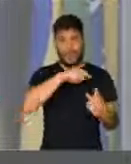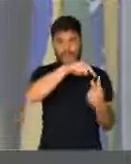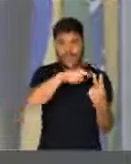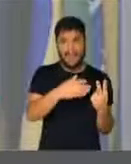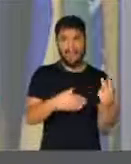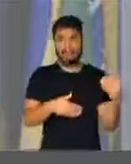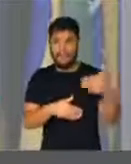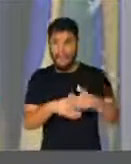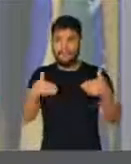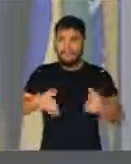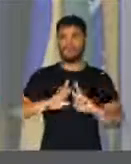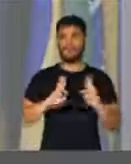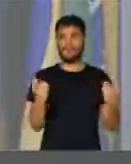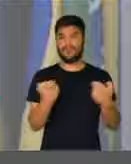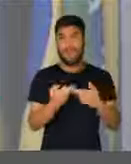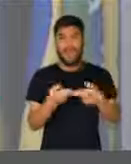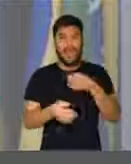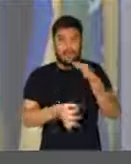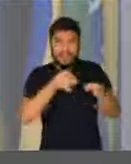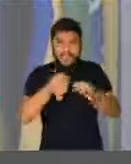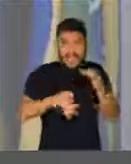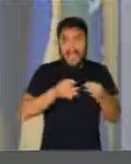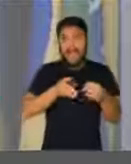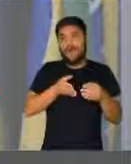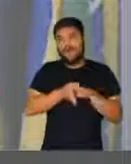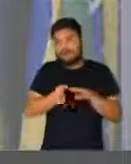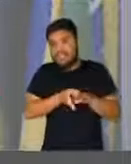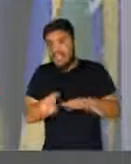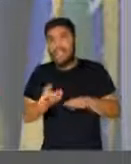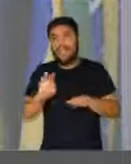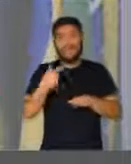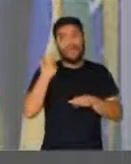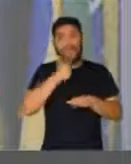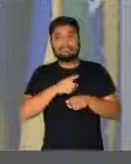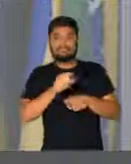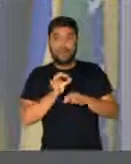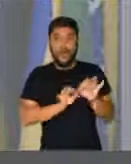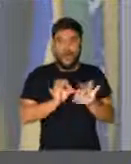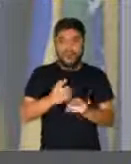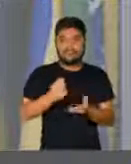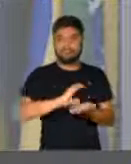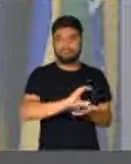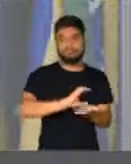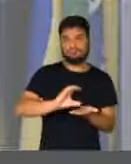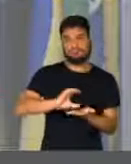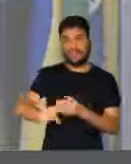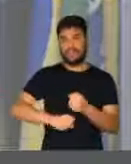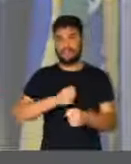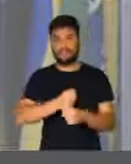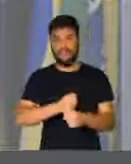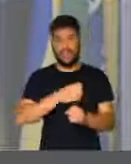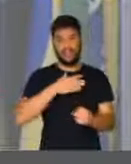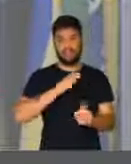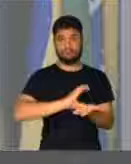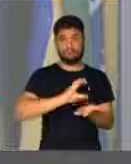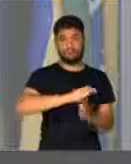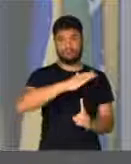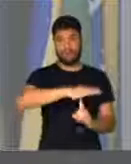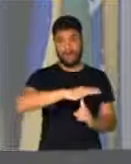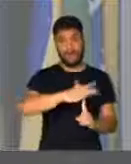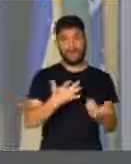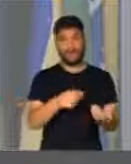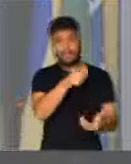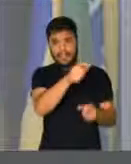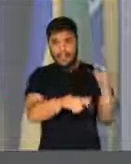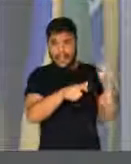as suas visões, pediram emendas para o desenvolvimento do Estado e mostra, acima de tudo, a maturidade. E o deputado Raul falava isso na reunião. A